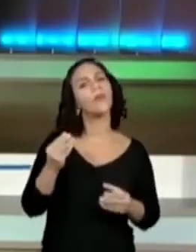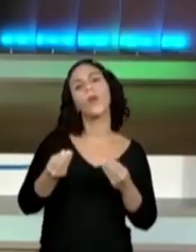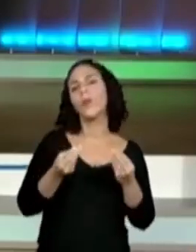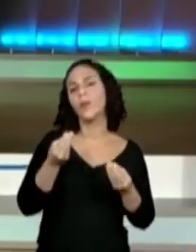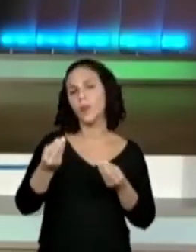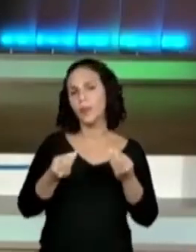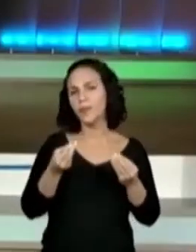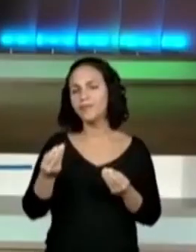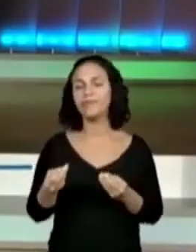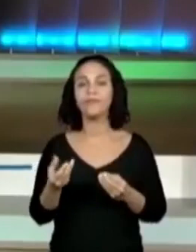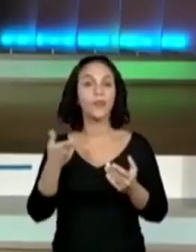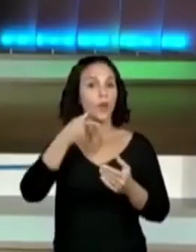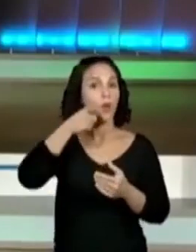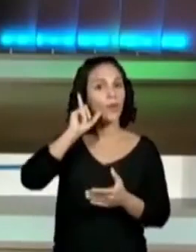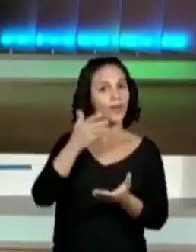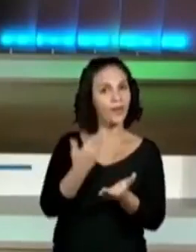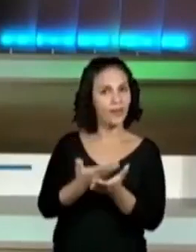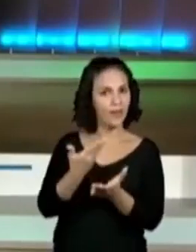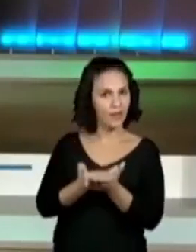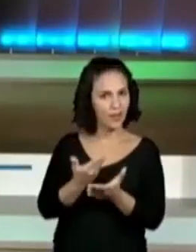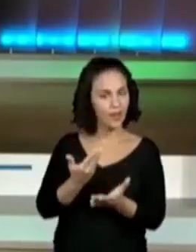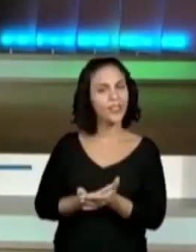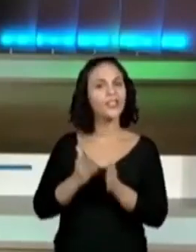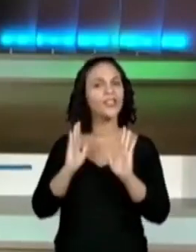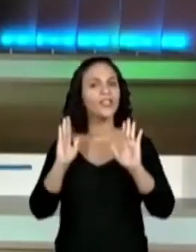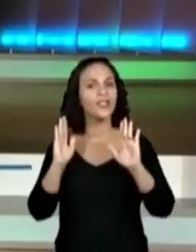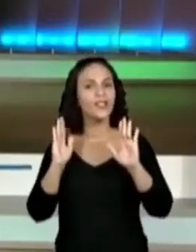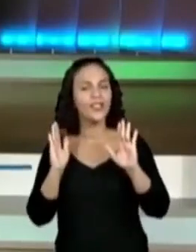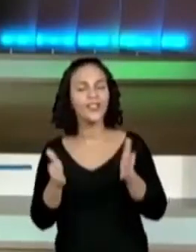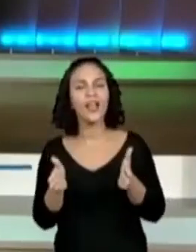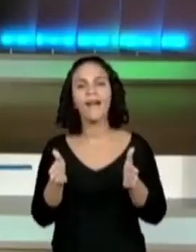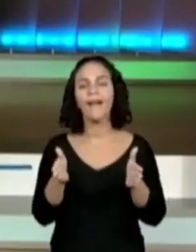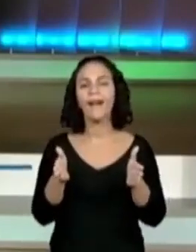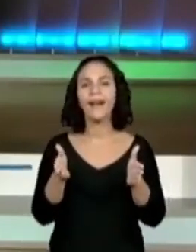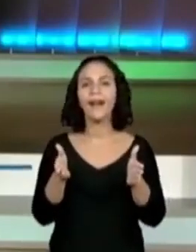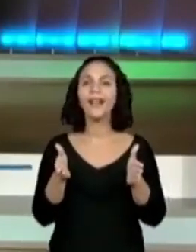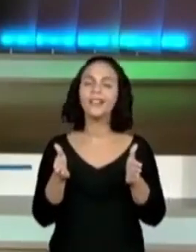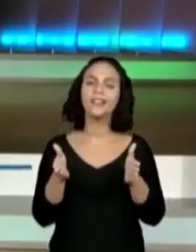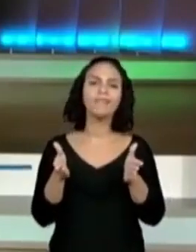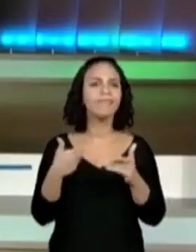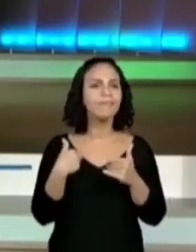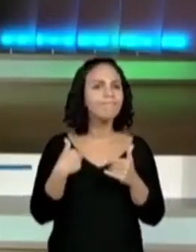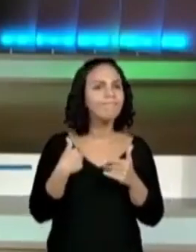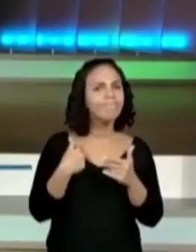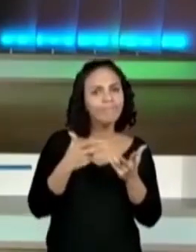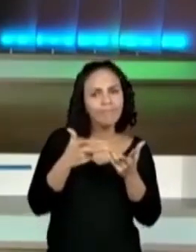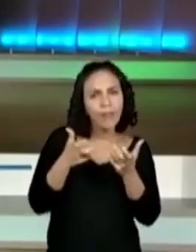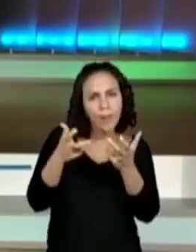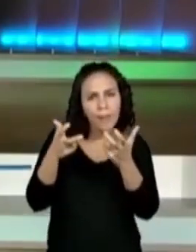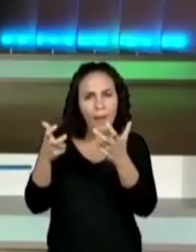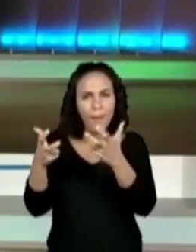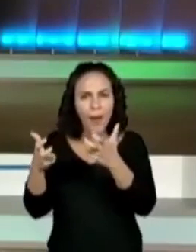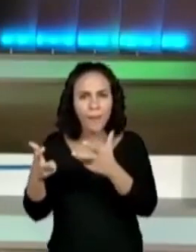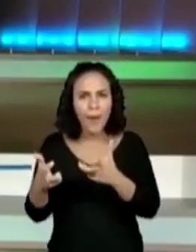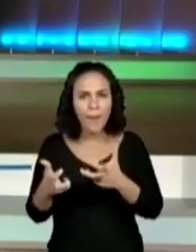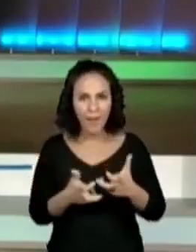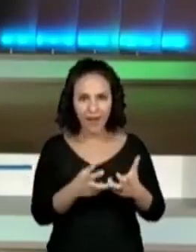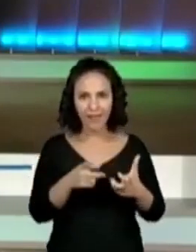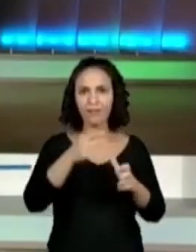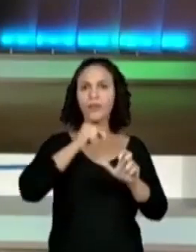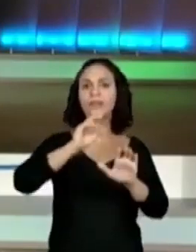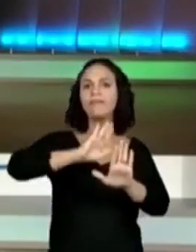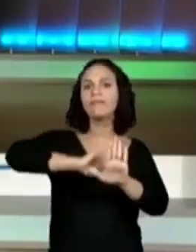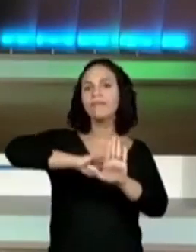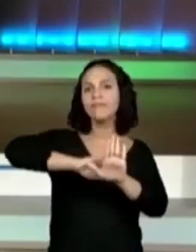Na aula de ontem, nós fizemos uma exploração sobre inferir